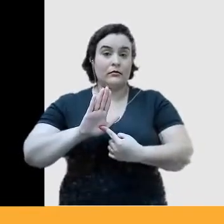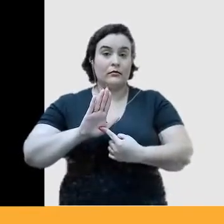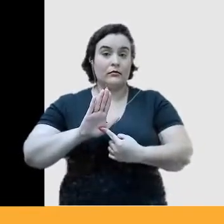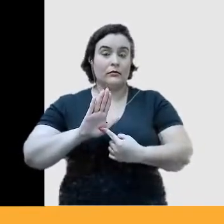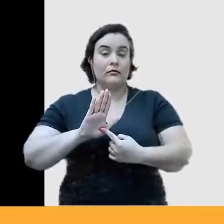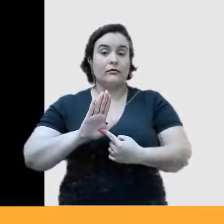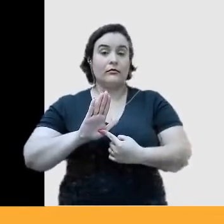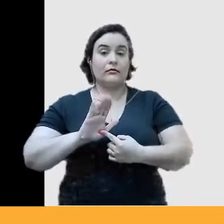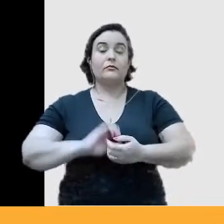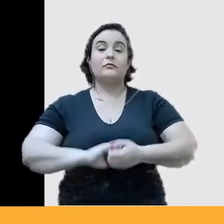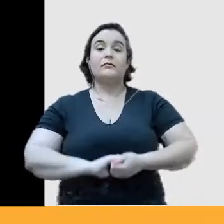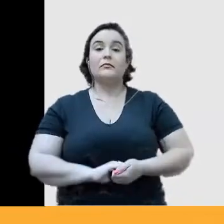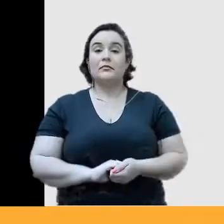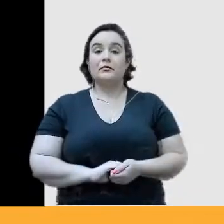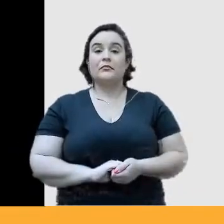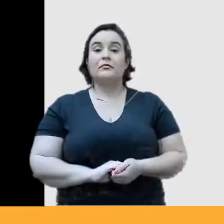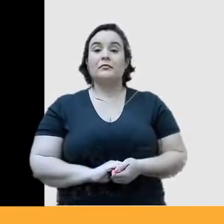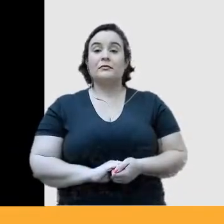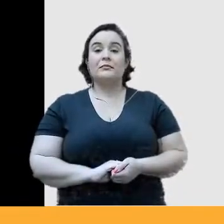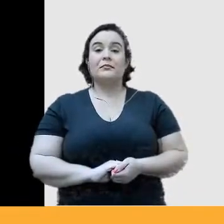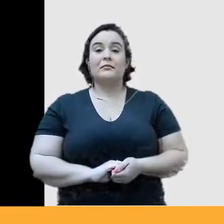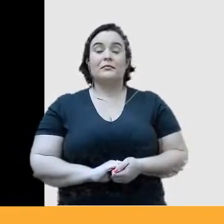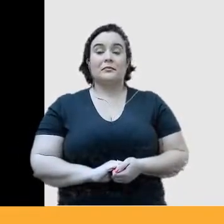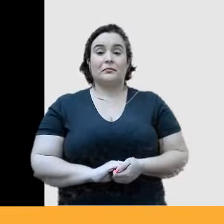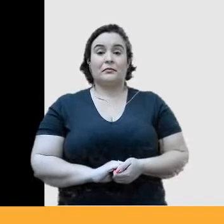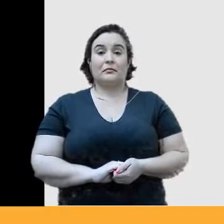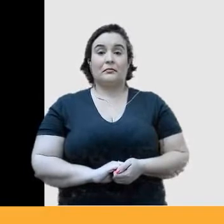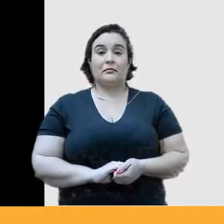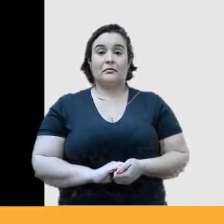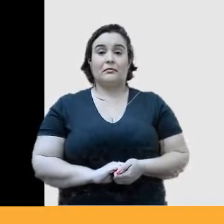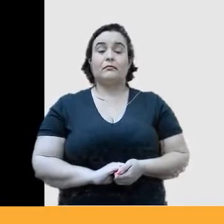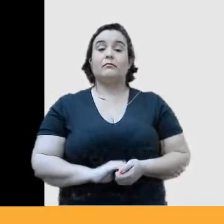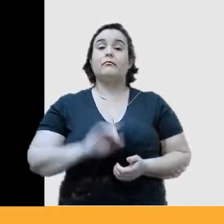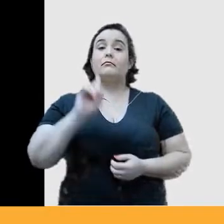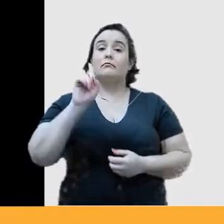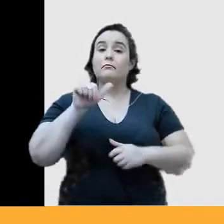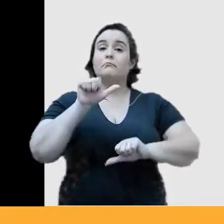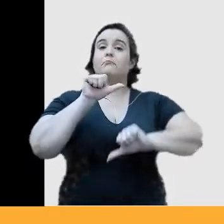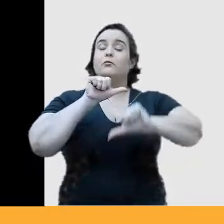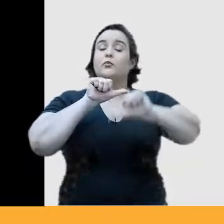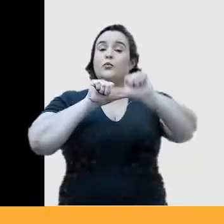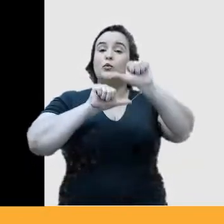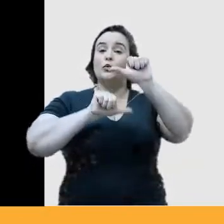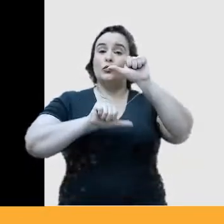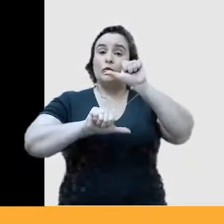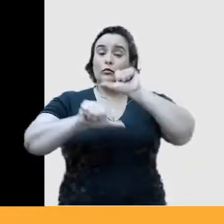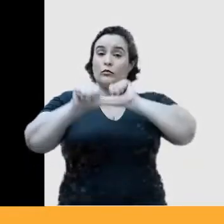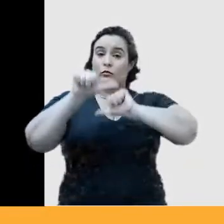essa mudança, não é?